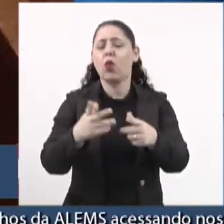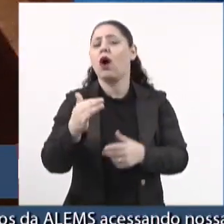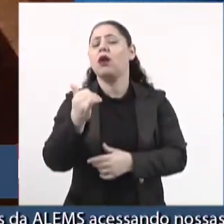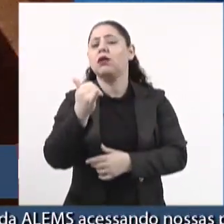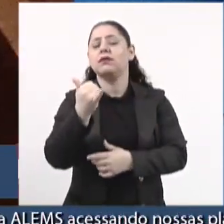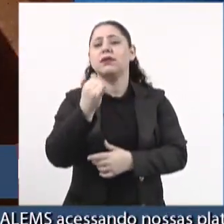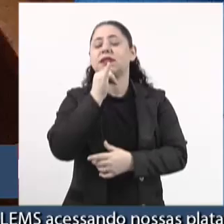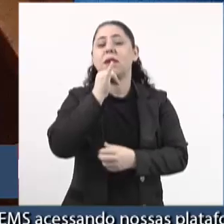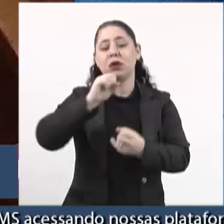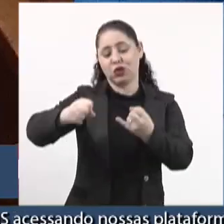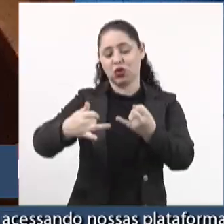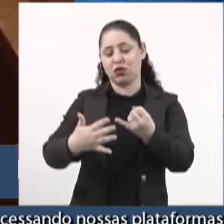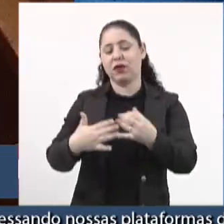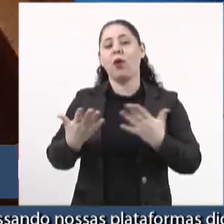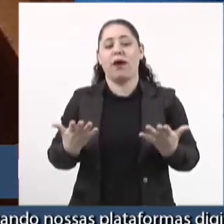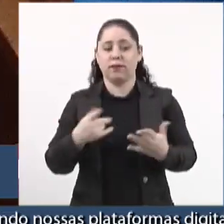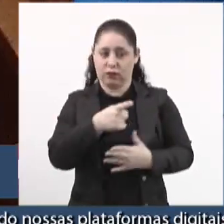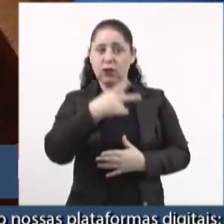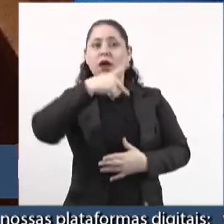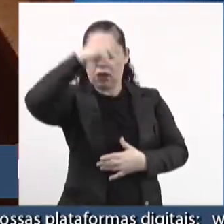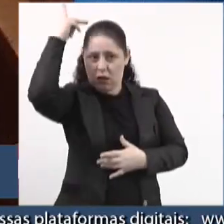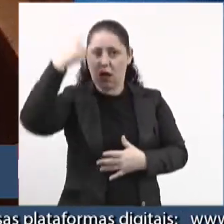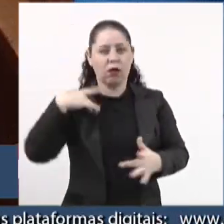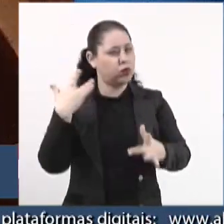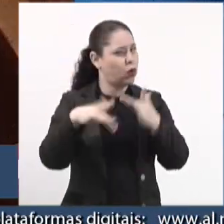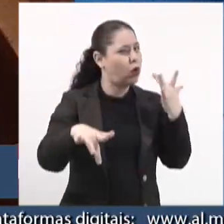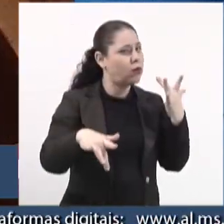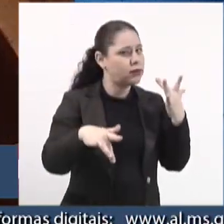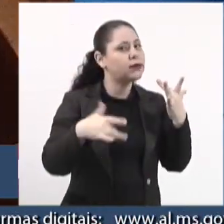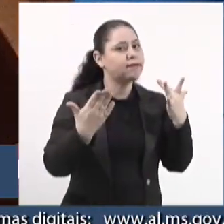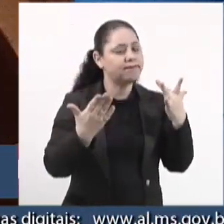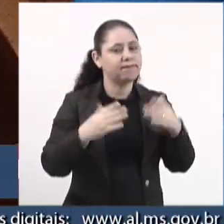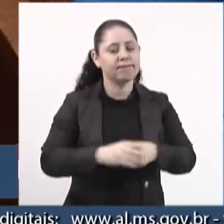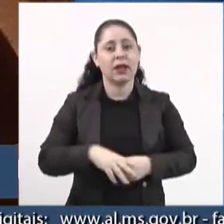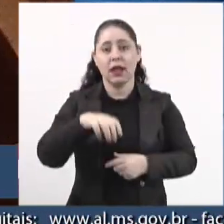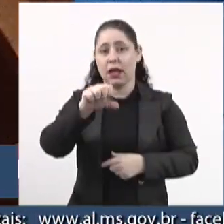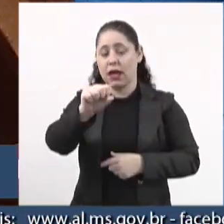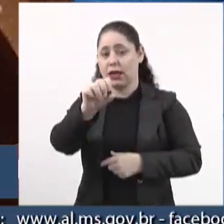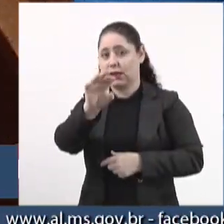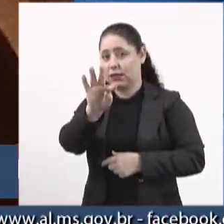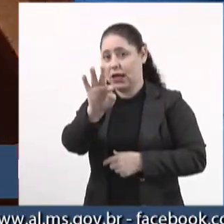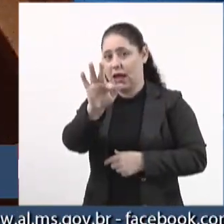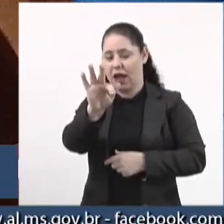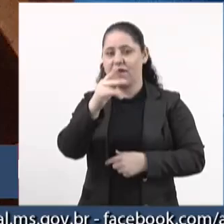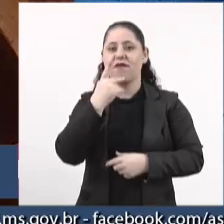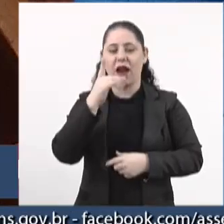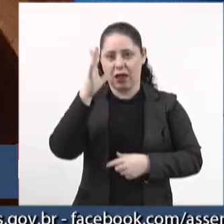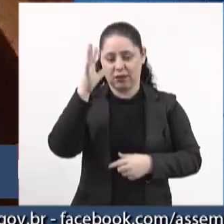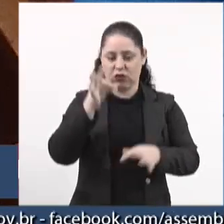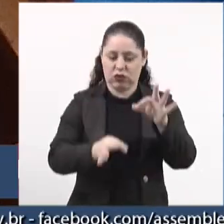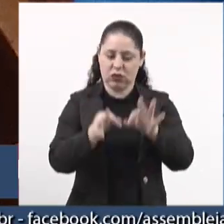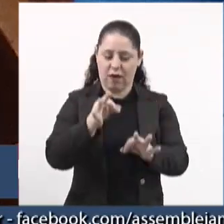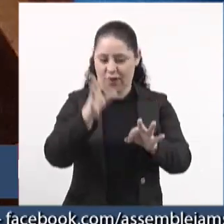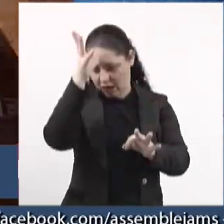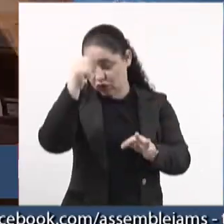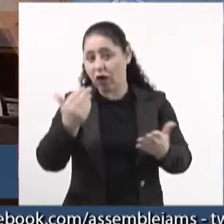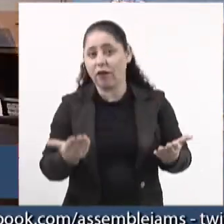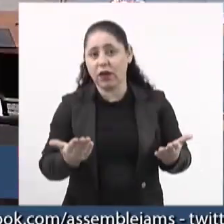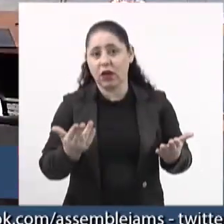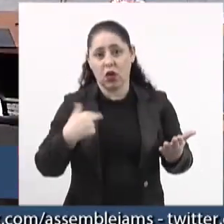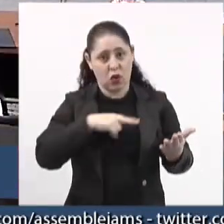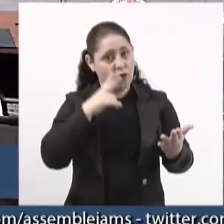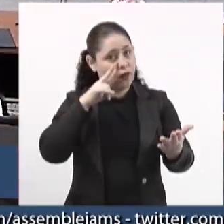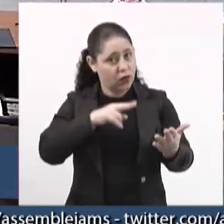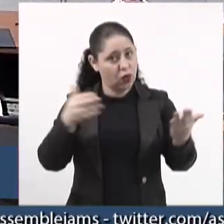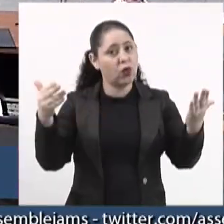desculpa, deputado Paulo Correia? Para você ver, como que é a incoerência das coisas? O STF decide legislar, que é o que a gente